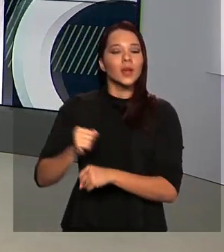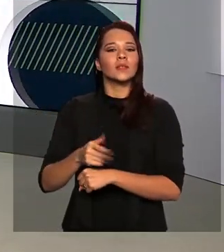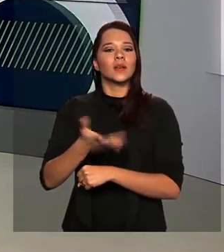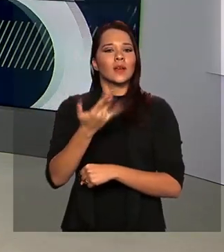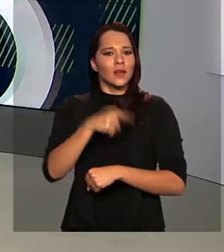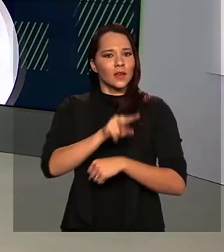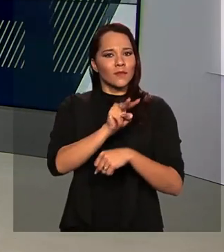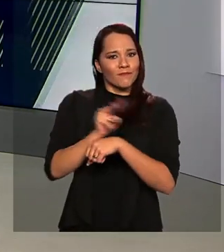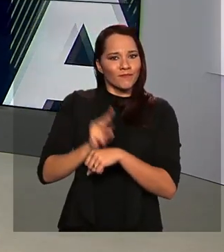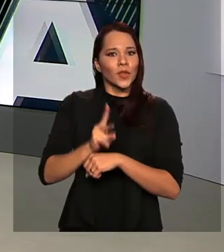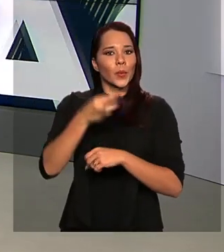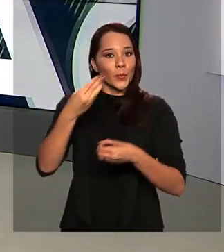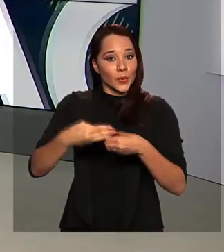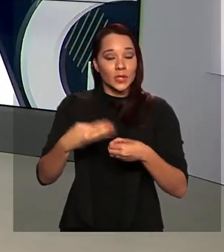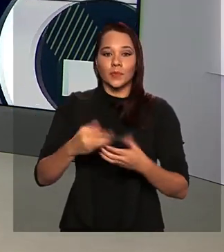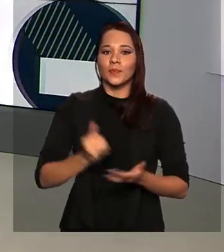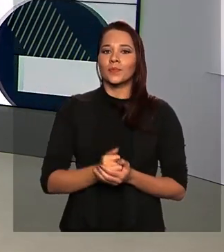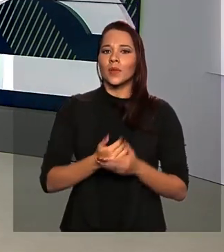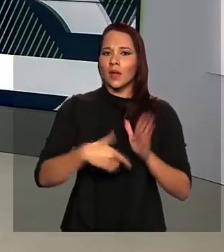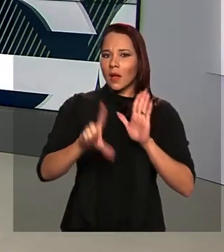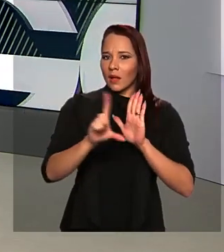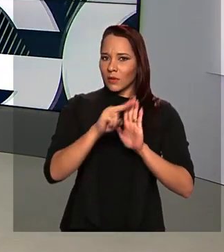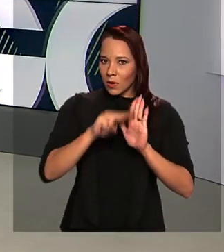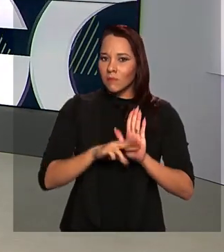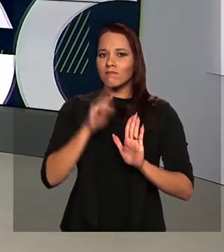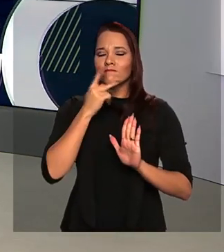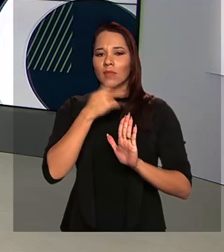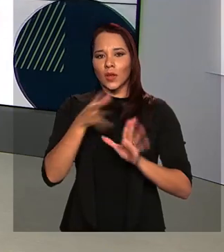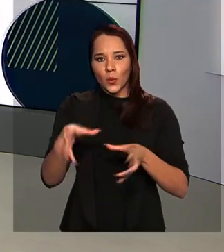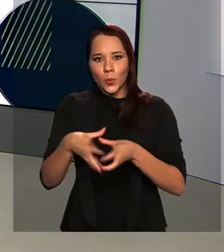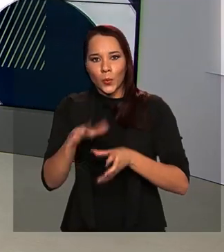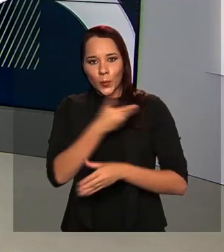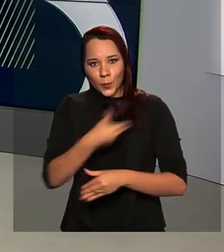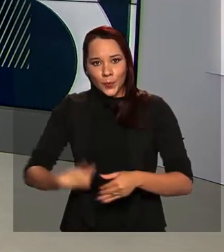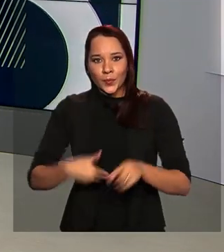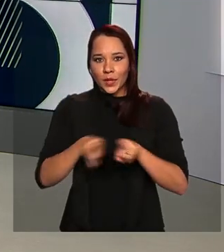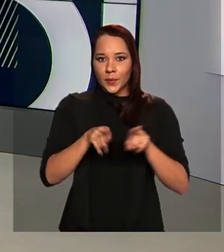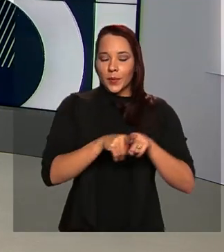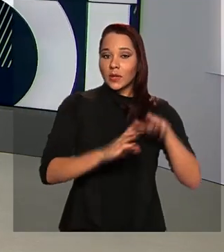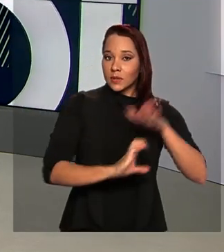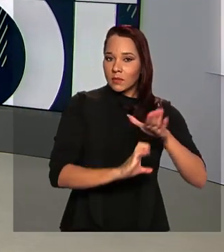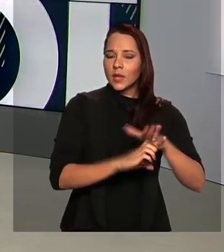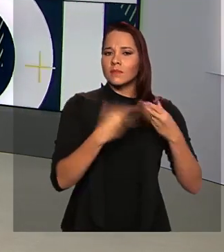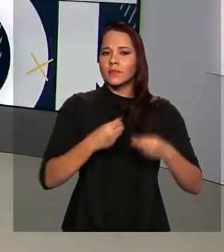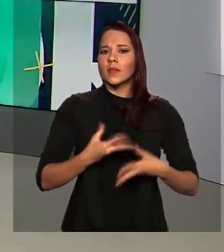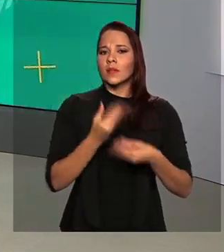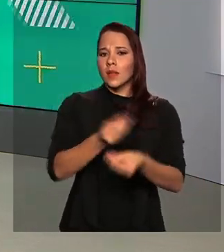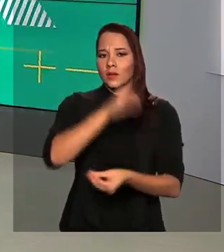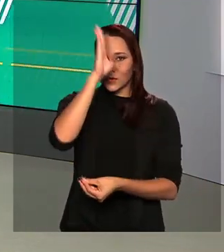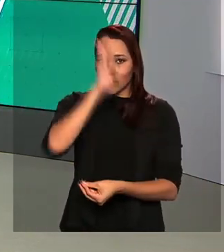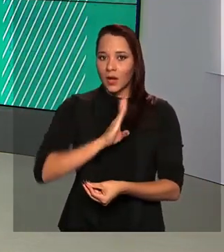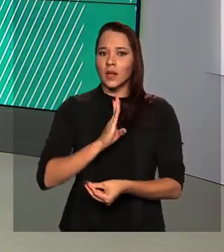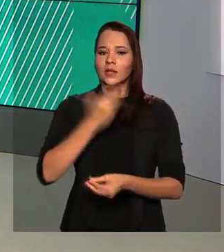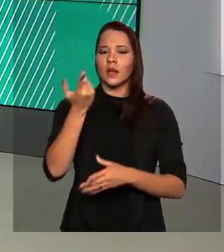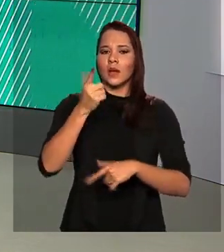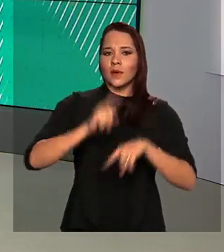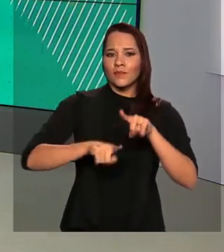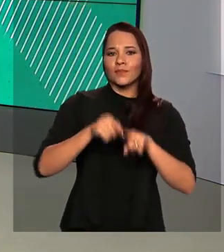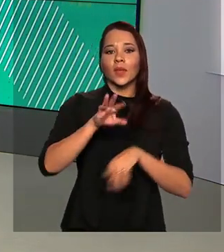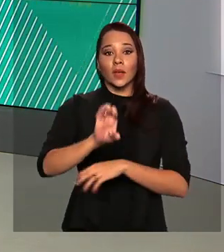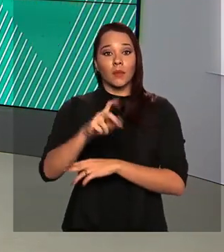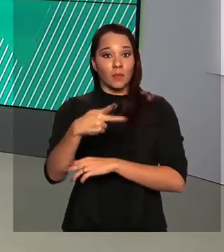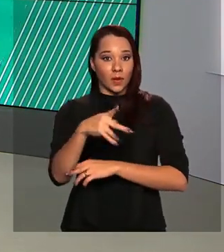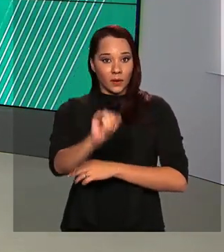municipais. A norma determina ainda que o poder público e os empregadores forneçam de graça equipamentos de